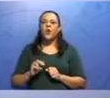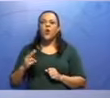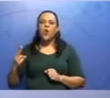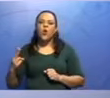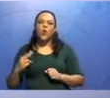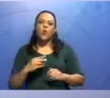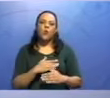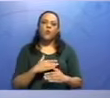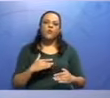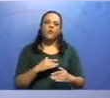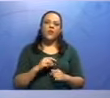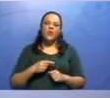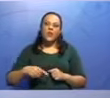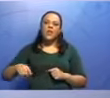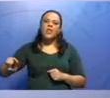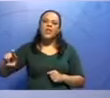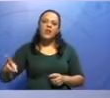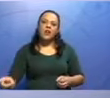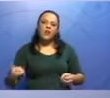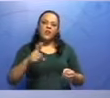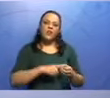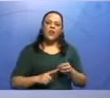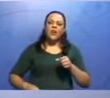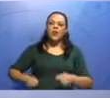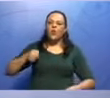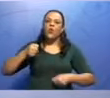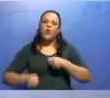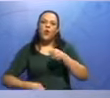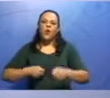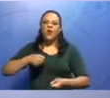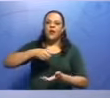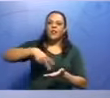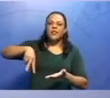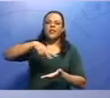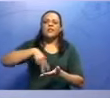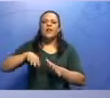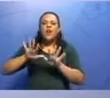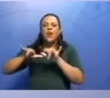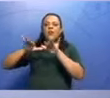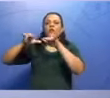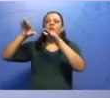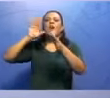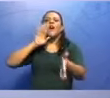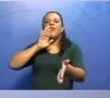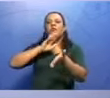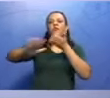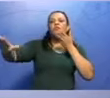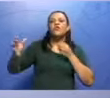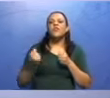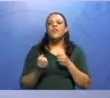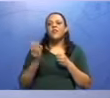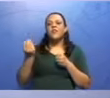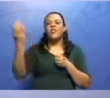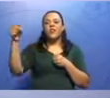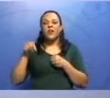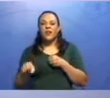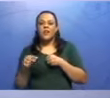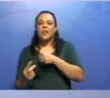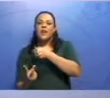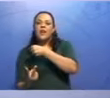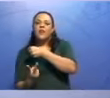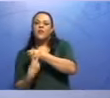Movimento, o ir, chegar, correr, dançar, caminhar, nadar, voar, fugir, viajar, são todos verbos